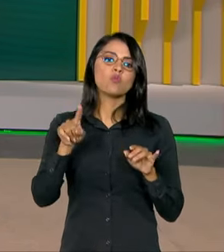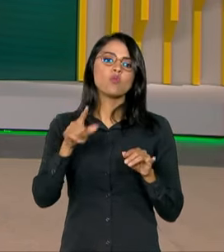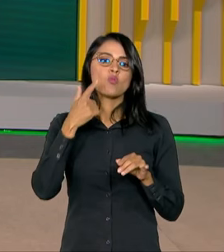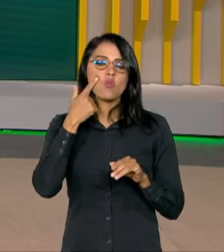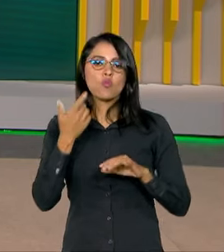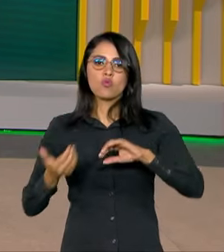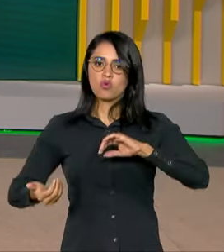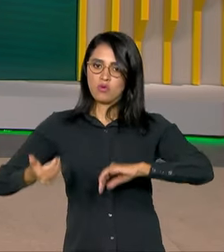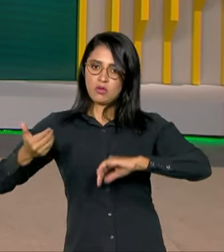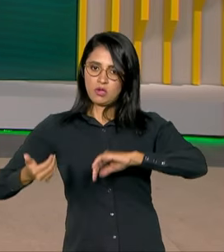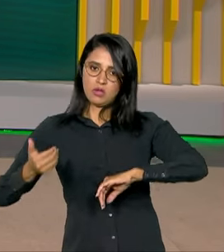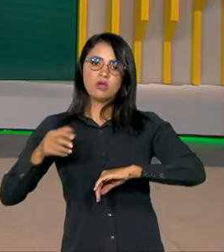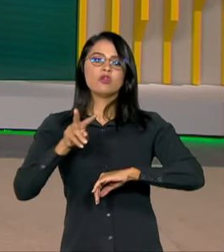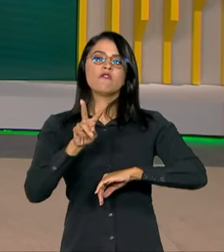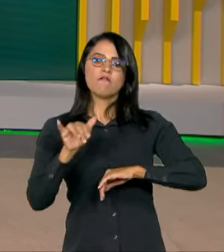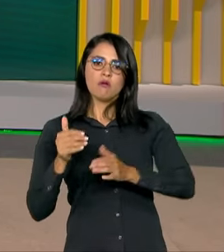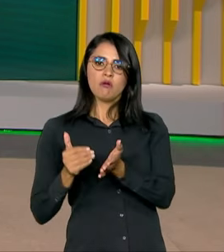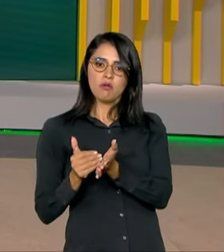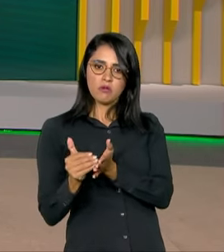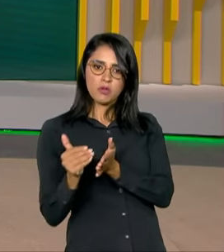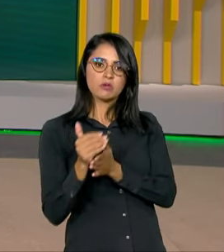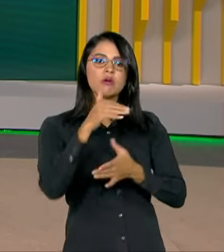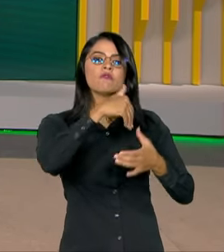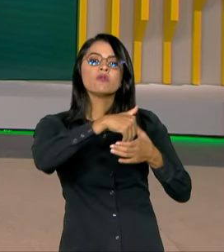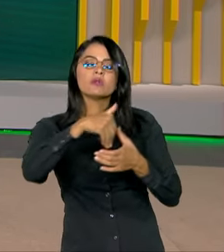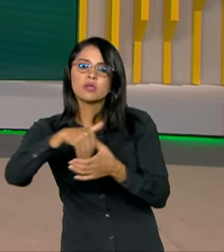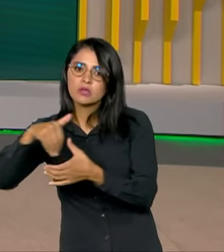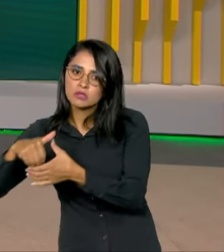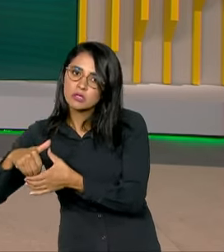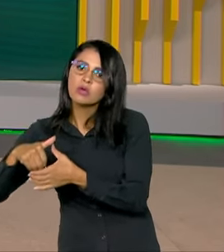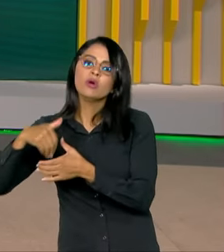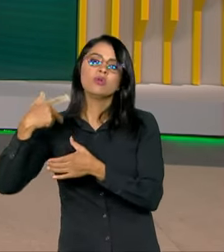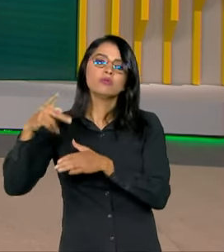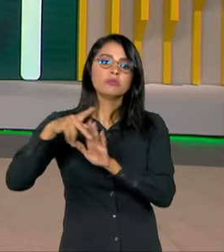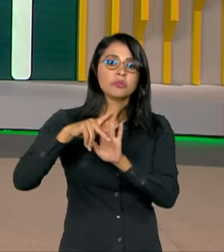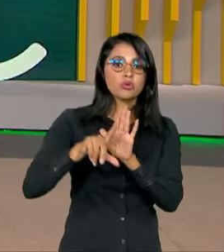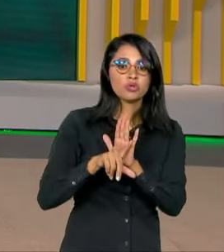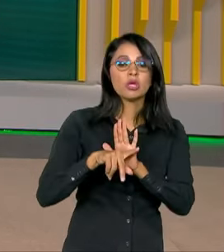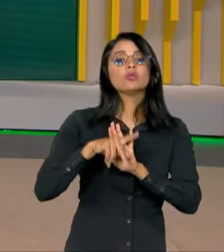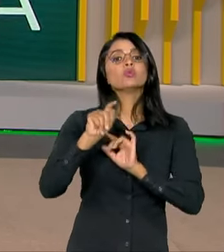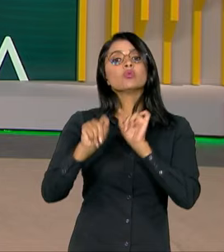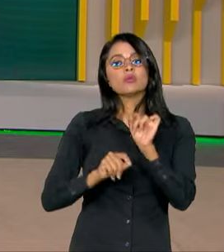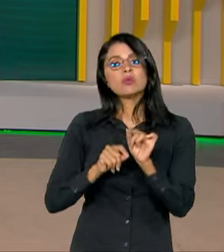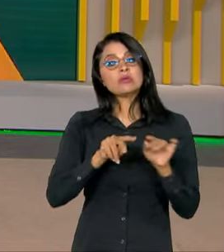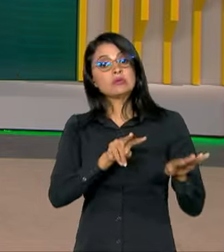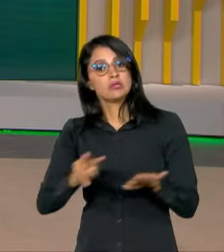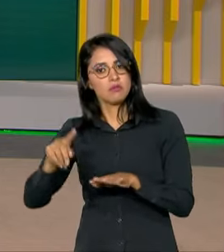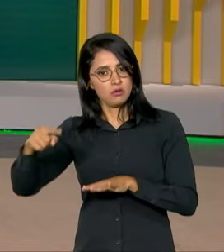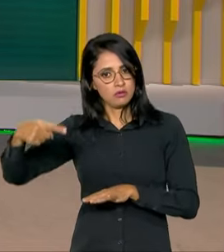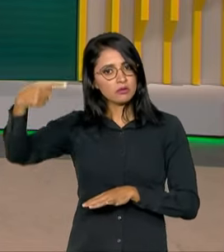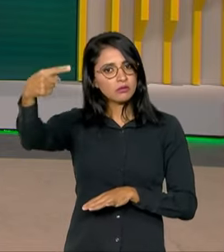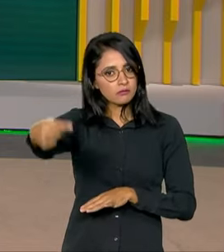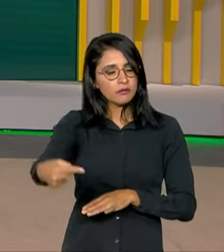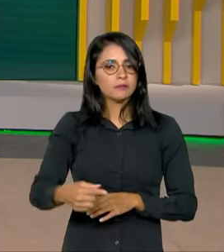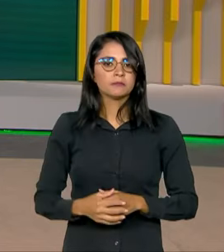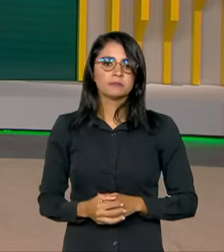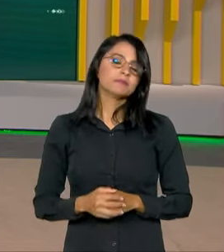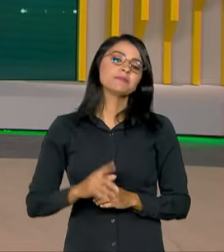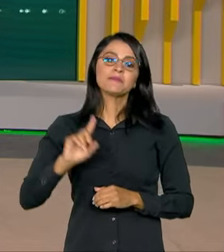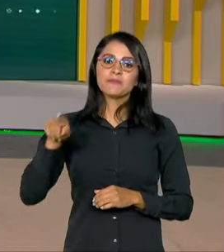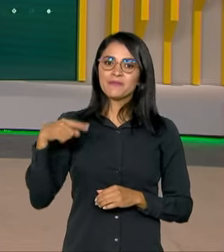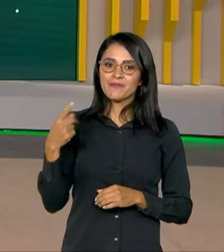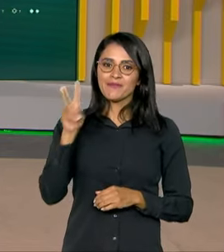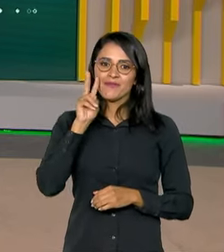Congresso vai iniciar as votações dos projetos do governo a partir da semana que vem. A seguir,